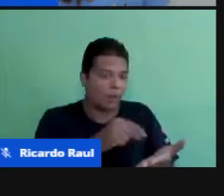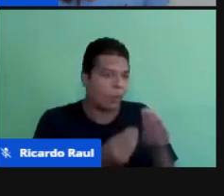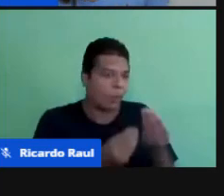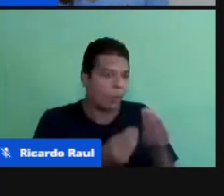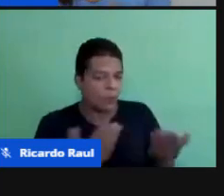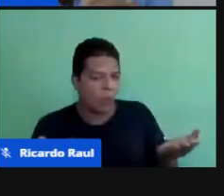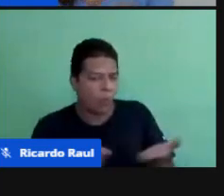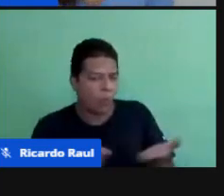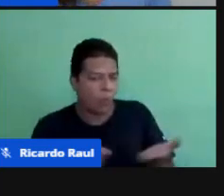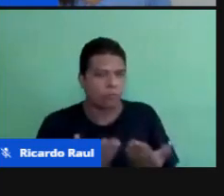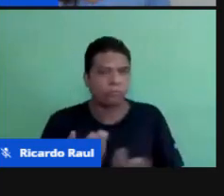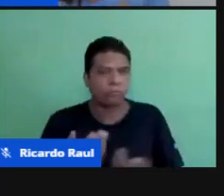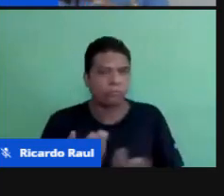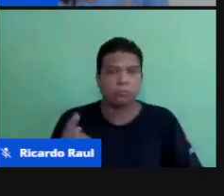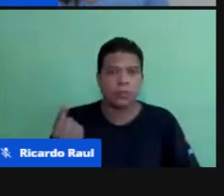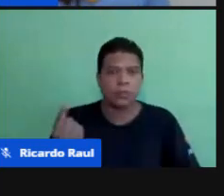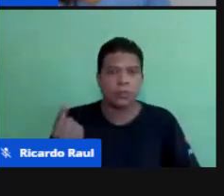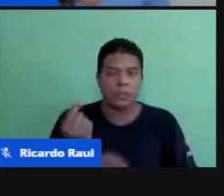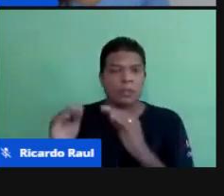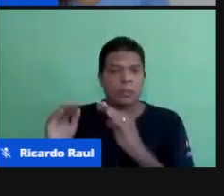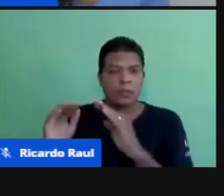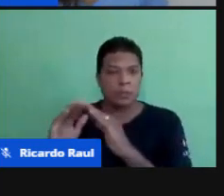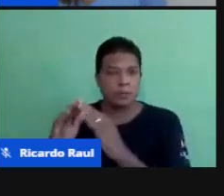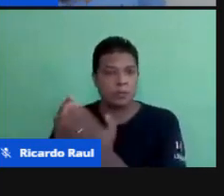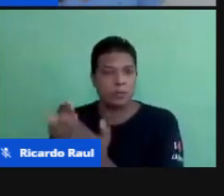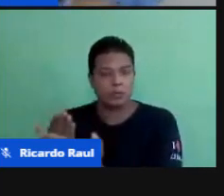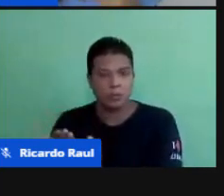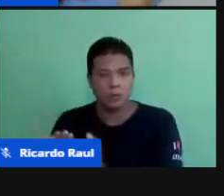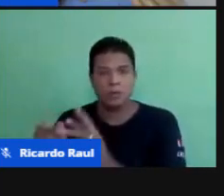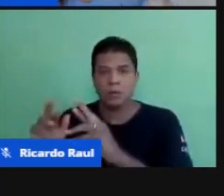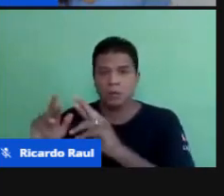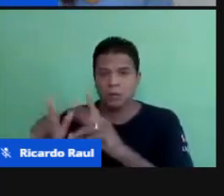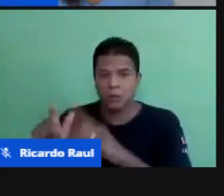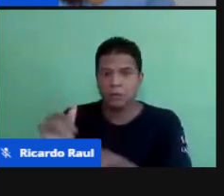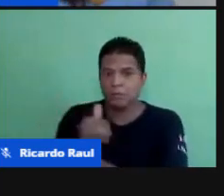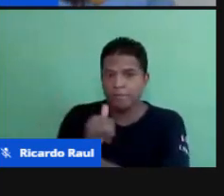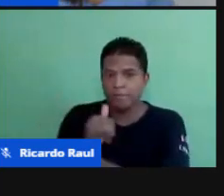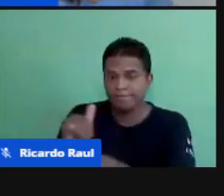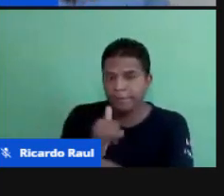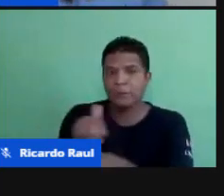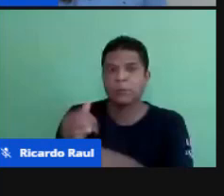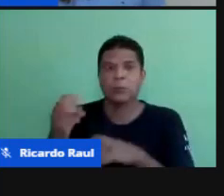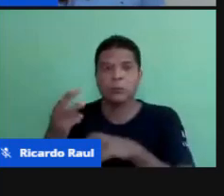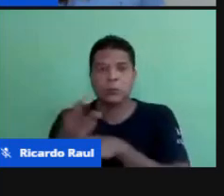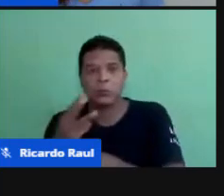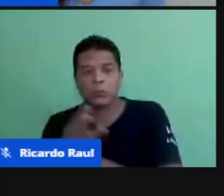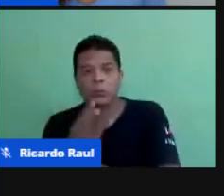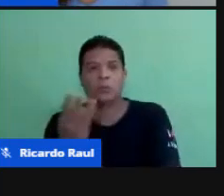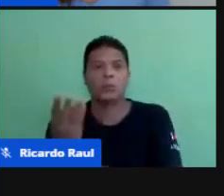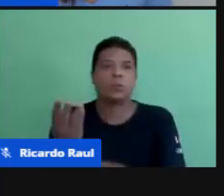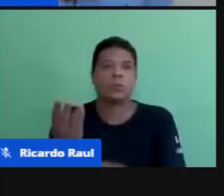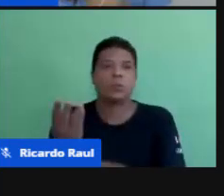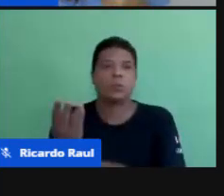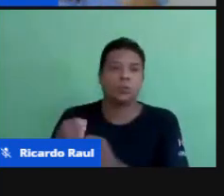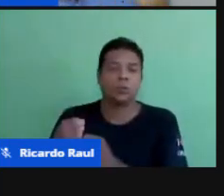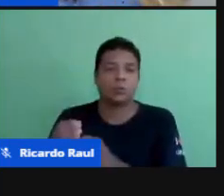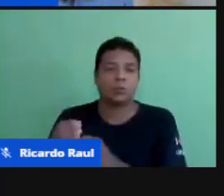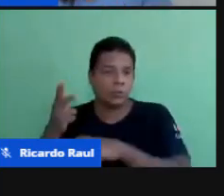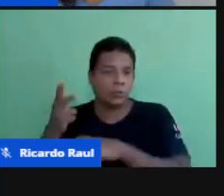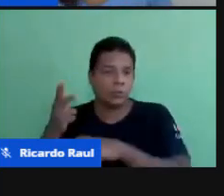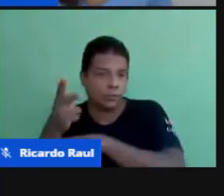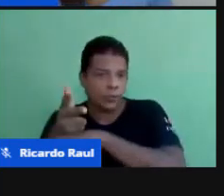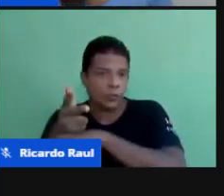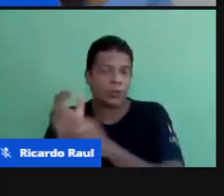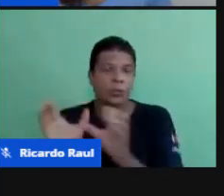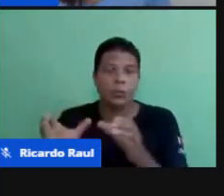Cada um Cada escola Tem uma Ferramenta De trabalho Alguns com Grupo de WhatsApp Com vídeos Alguns com